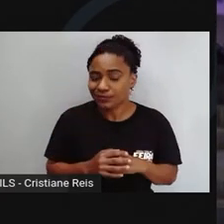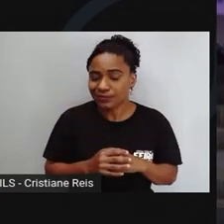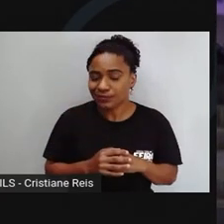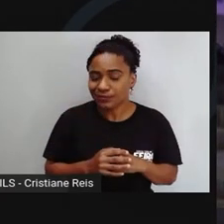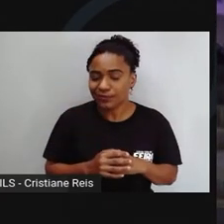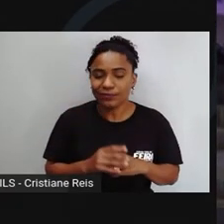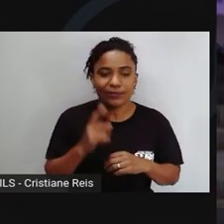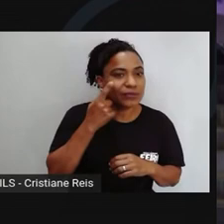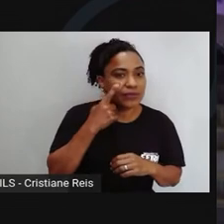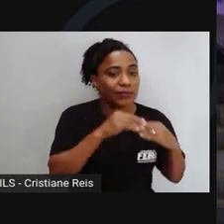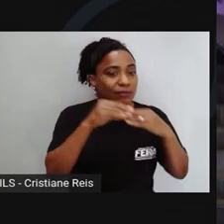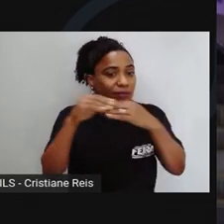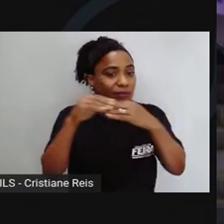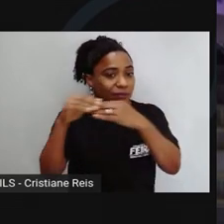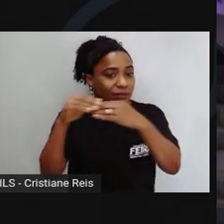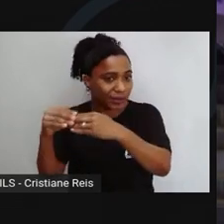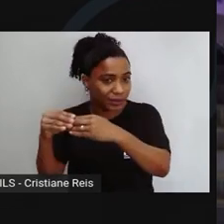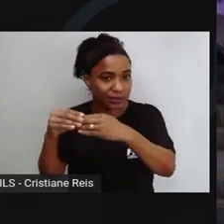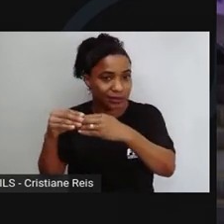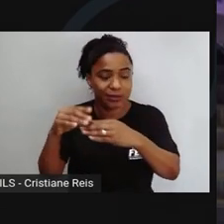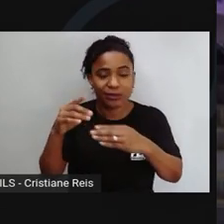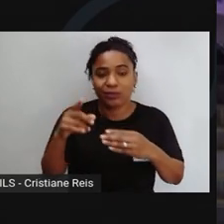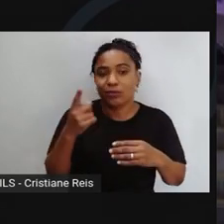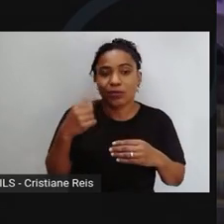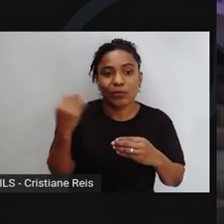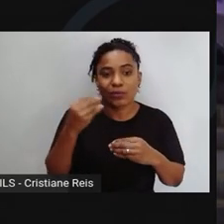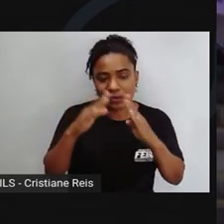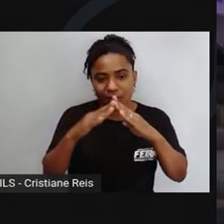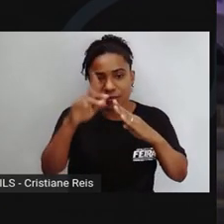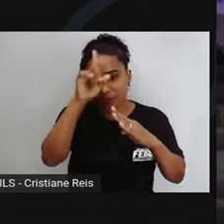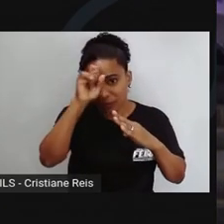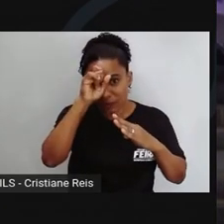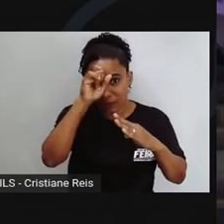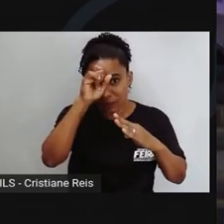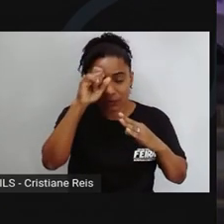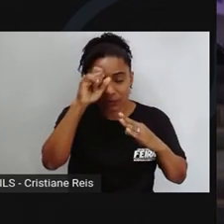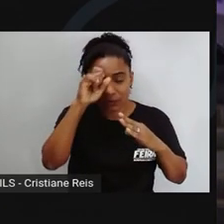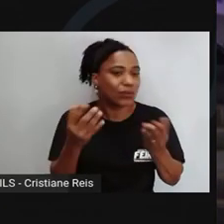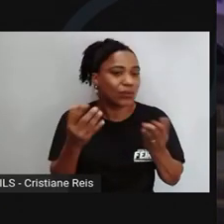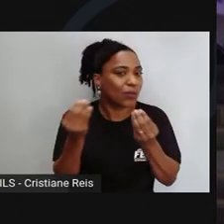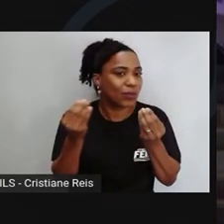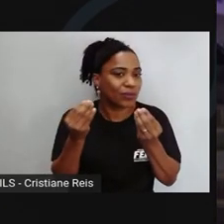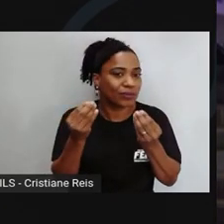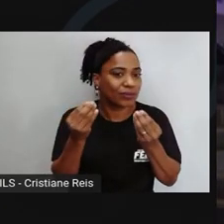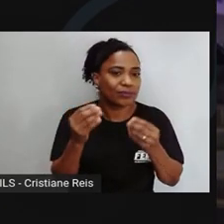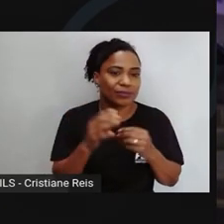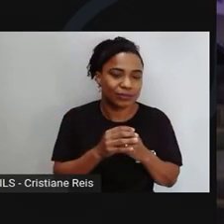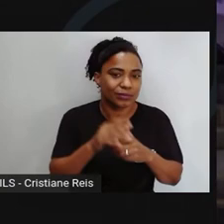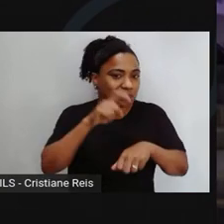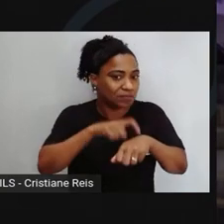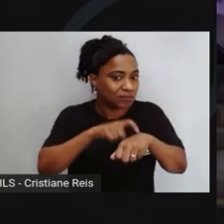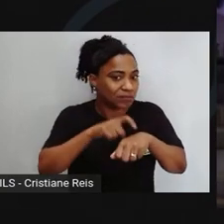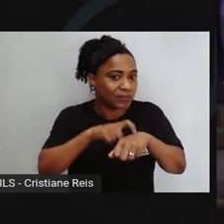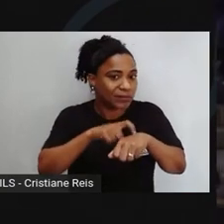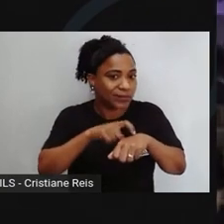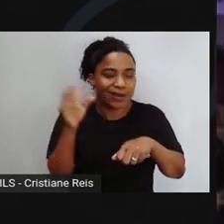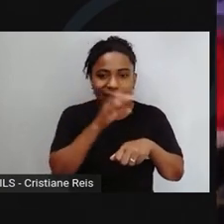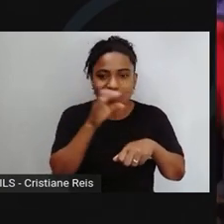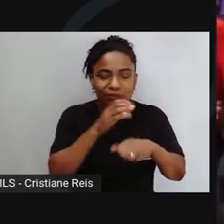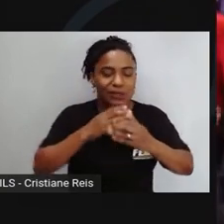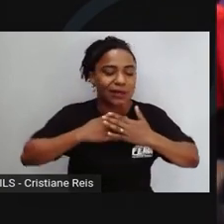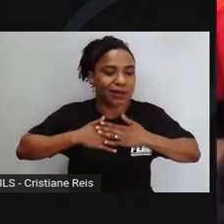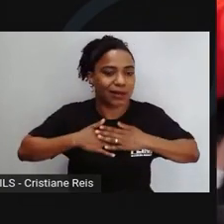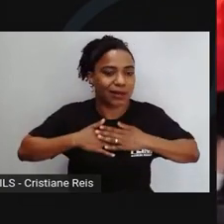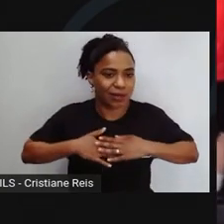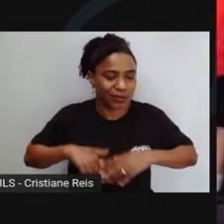chegar até o hospital é o que conta. No mundo perfeito, no ambiente urbano, o que que seria o ideal? O ideal seria você não se esforçar muito, você